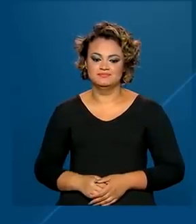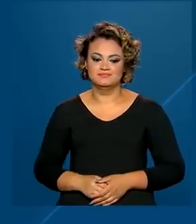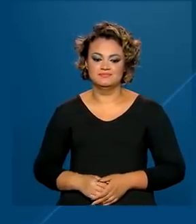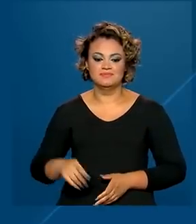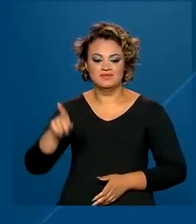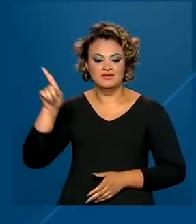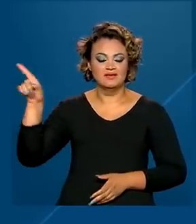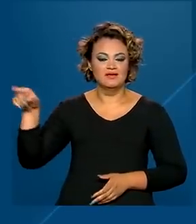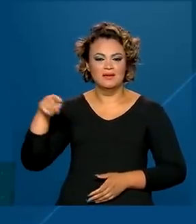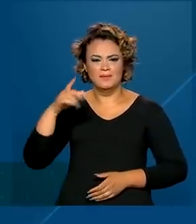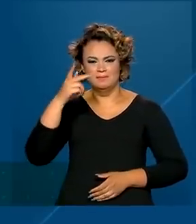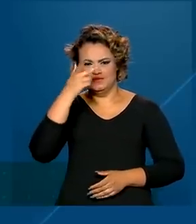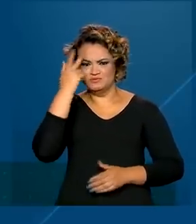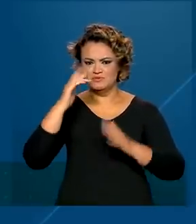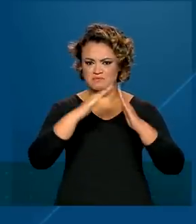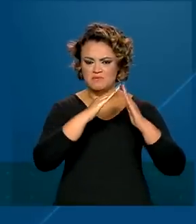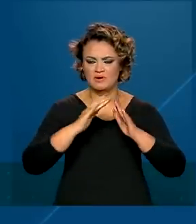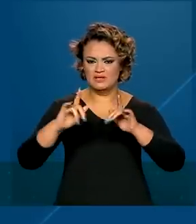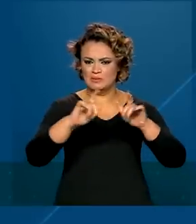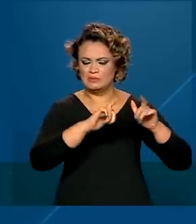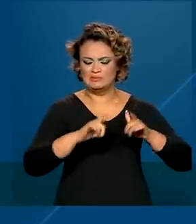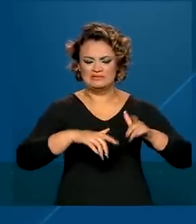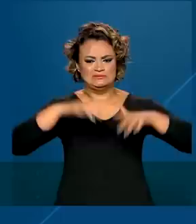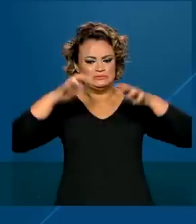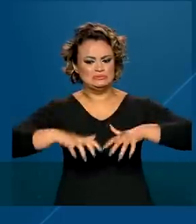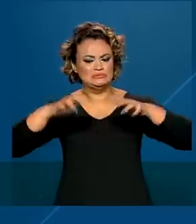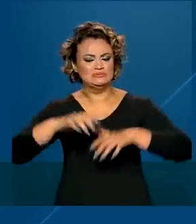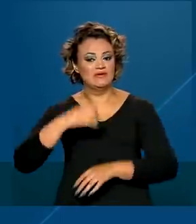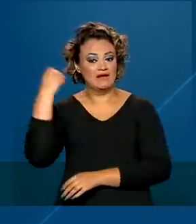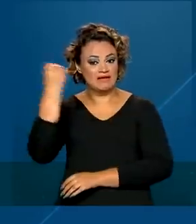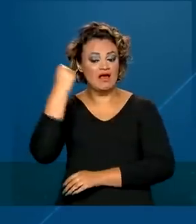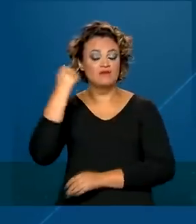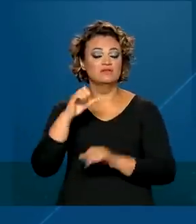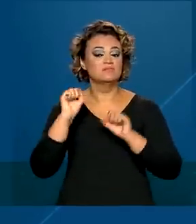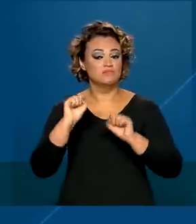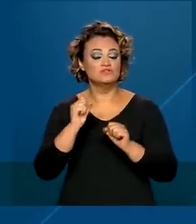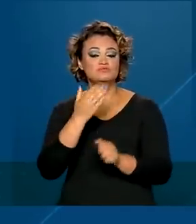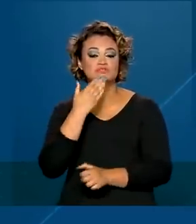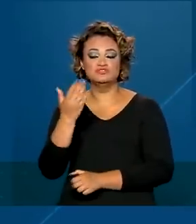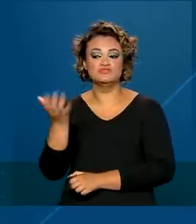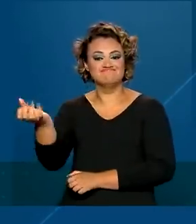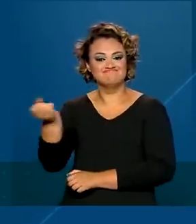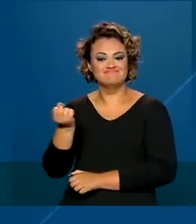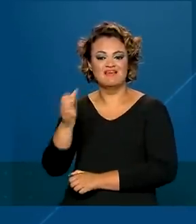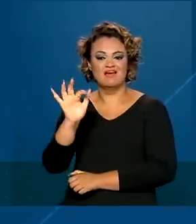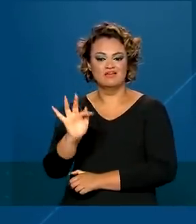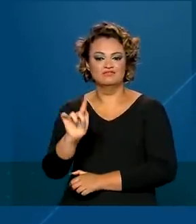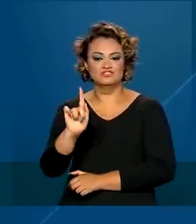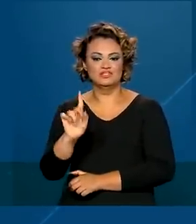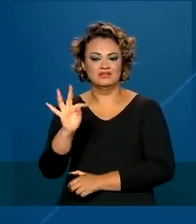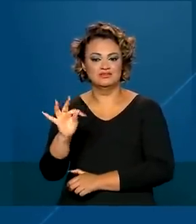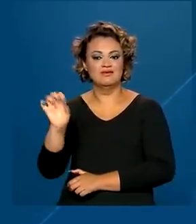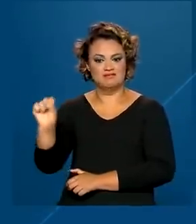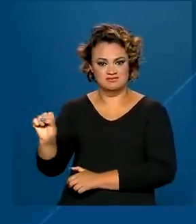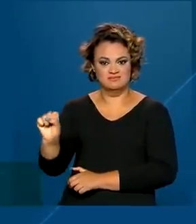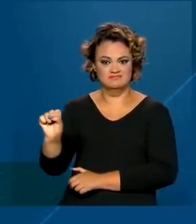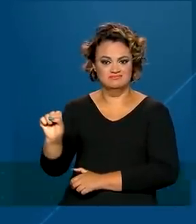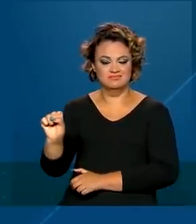Quem mora em áreas que foram afetadas por desastres pode solicitar o saque do FGTS.